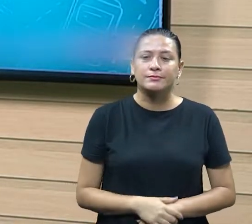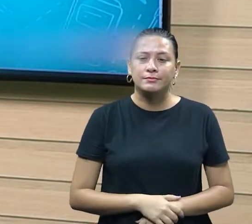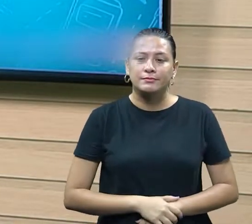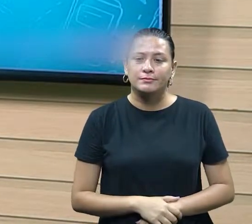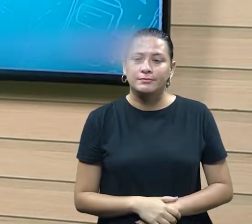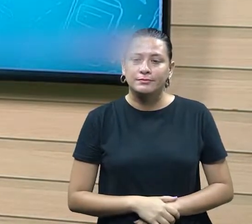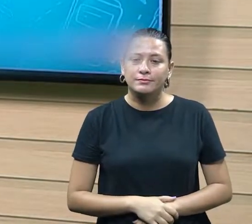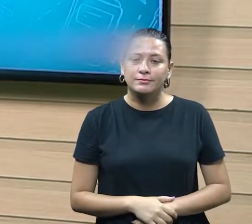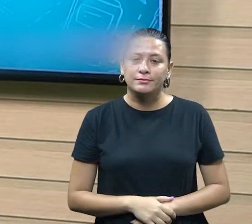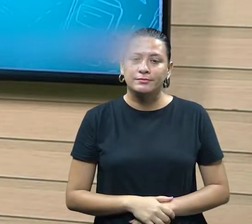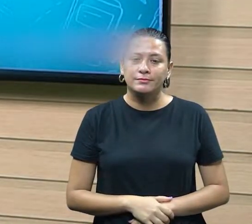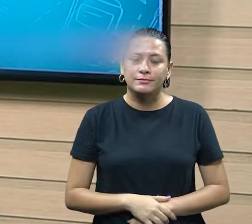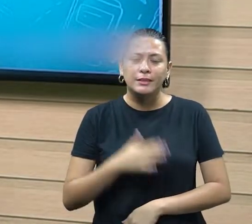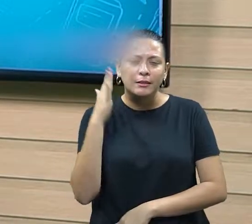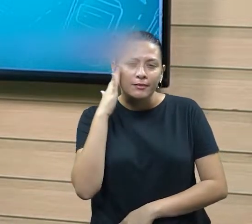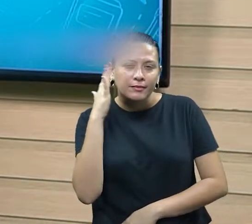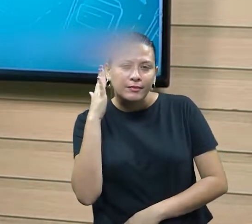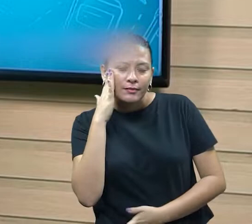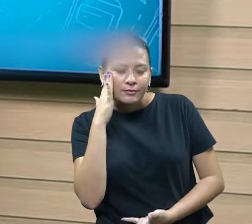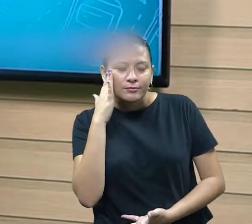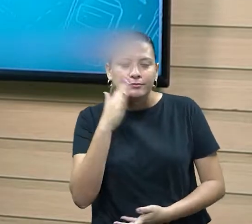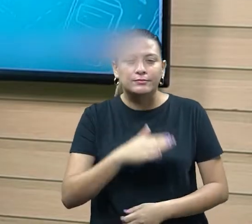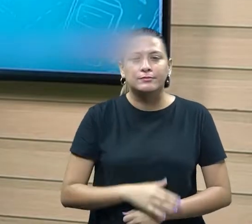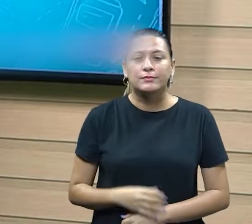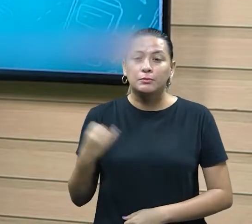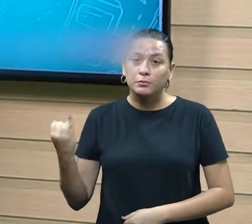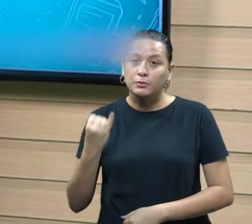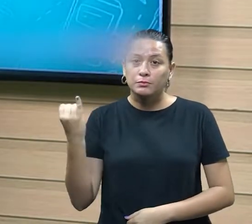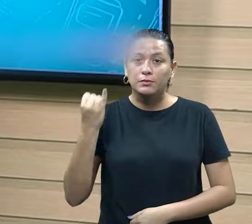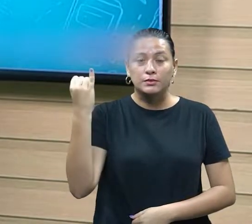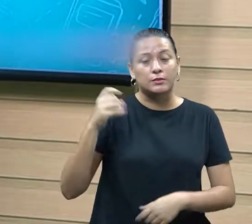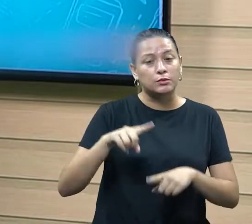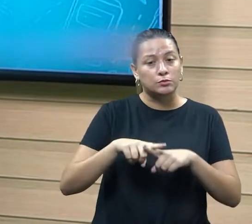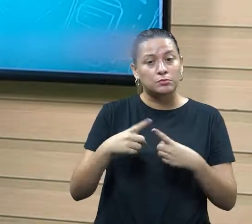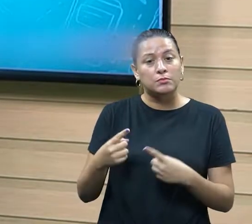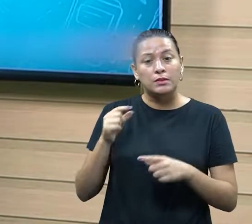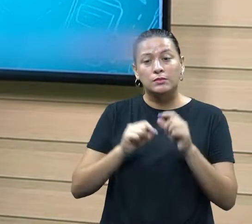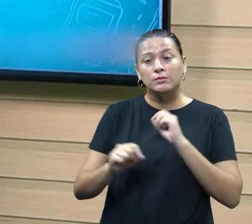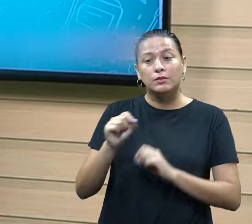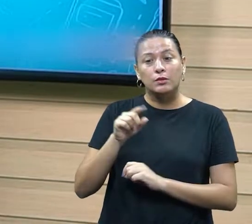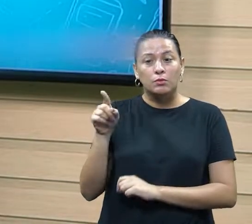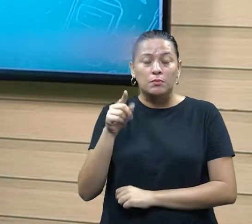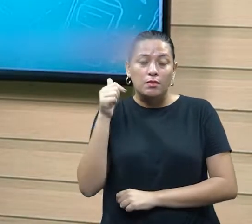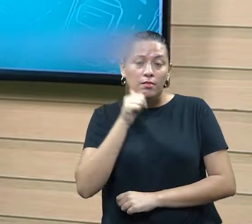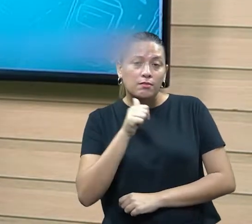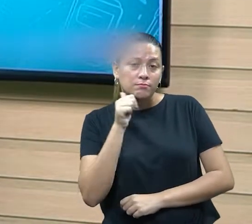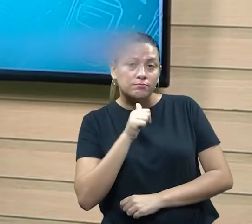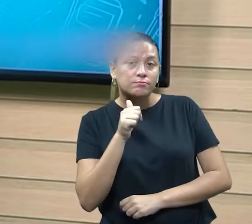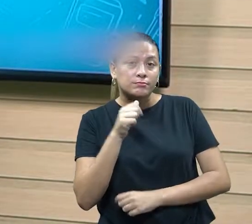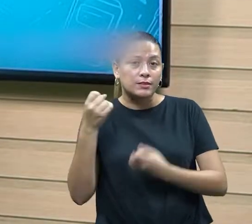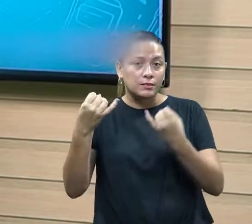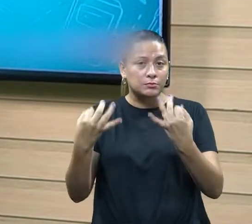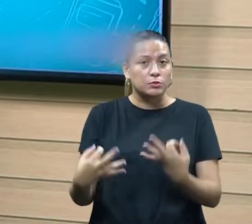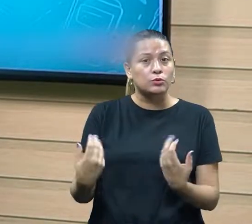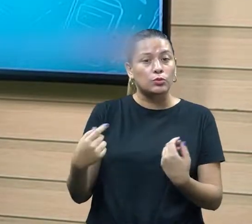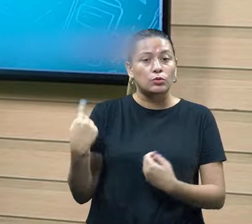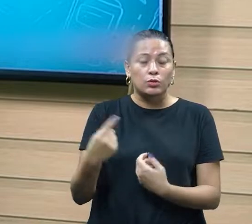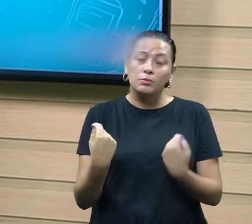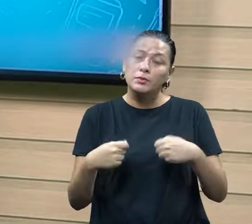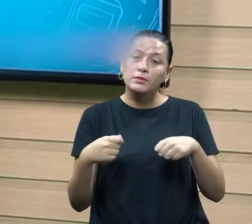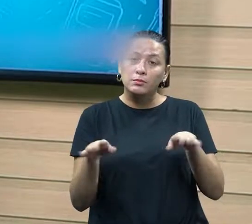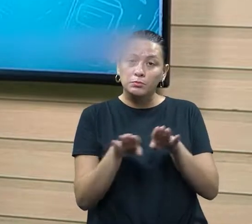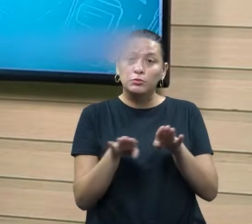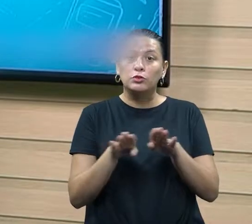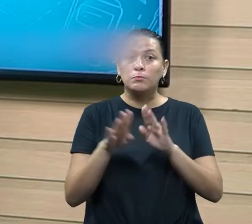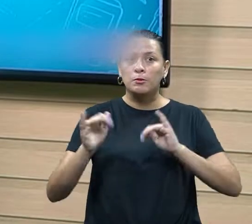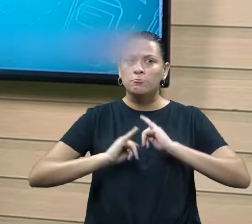que ele é ágil, que ele é compreensível, que isso é muito importante, mas como a Taja lá disse, que a gente tem que aprender a dizer não. É interessante